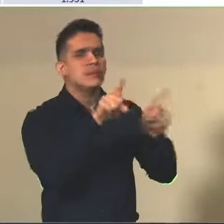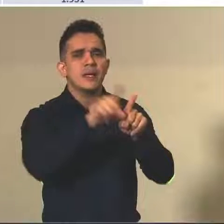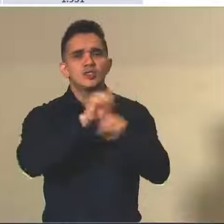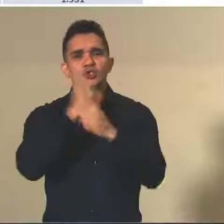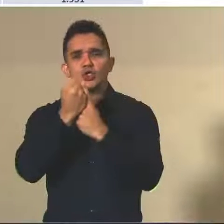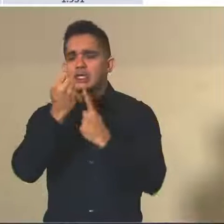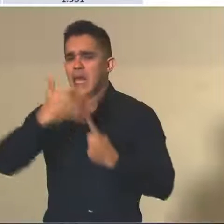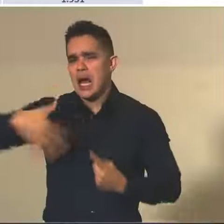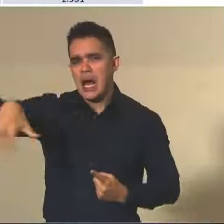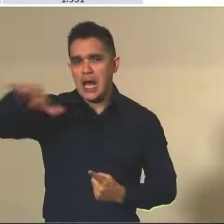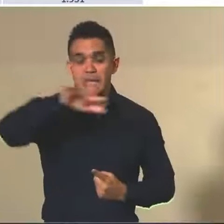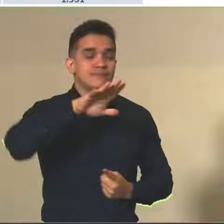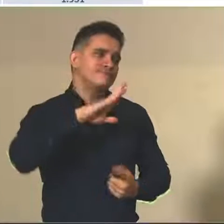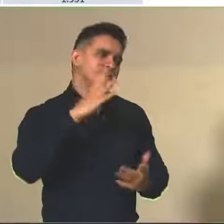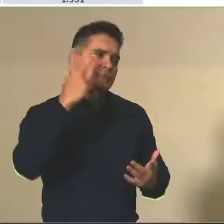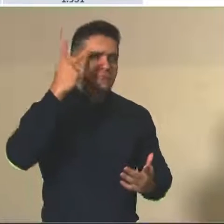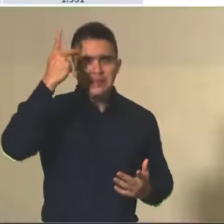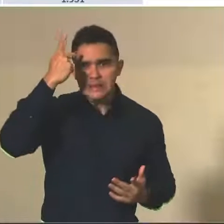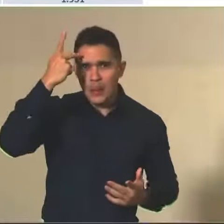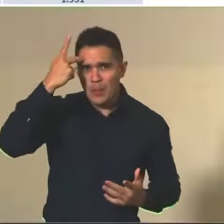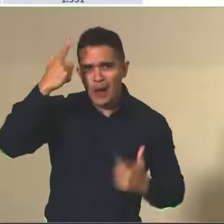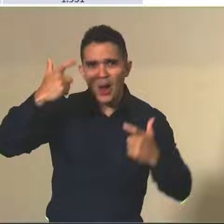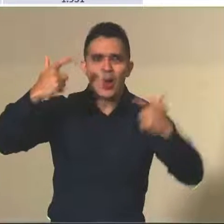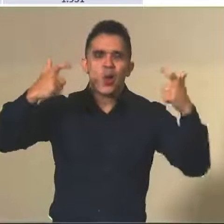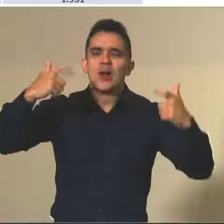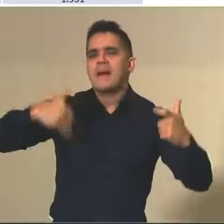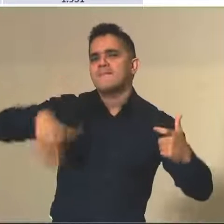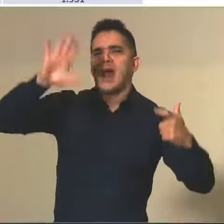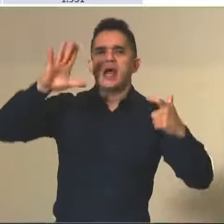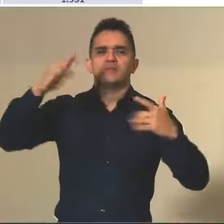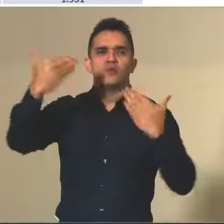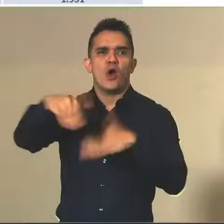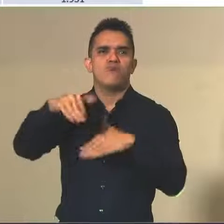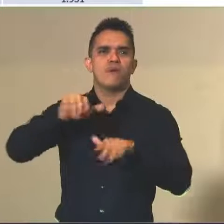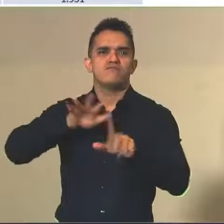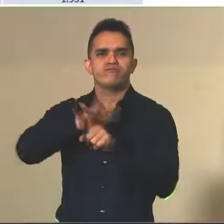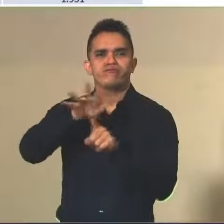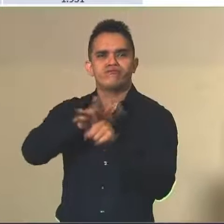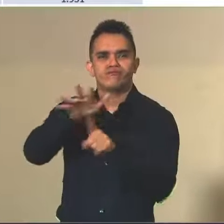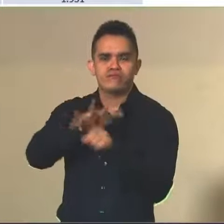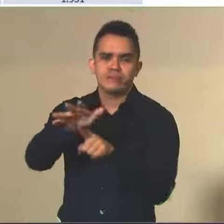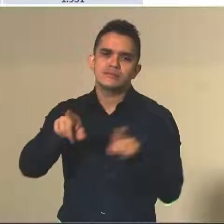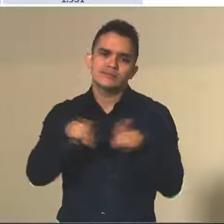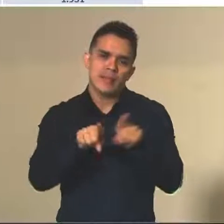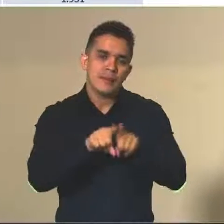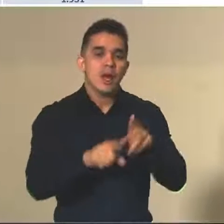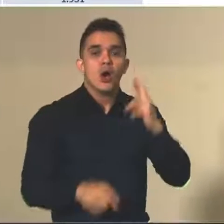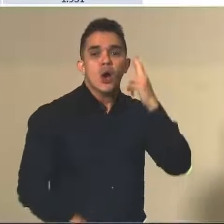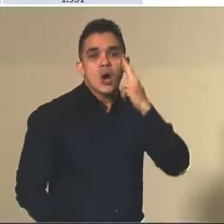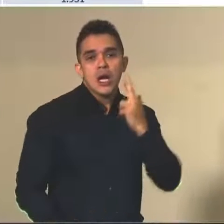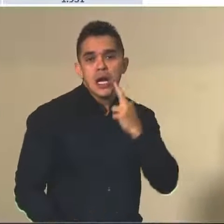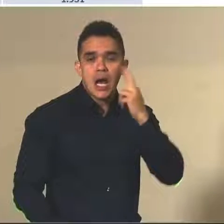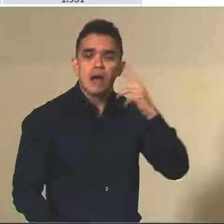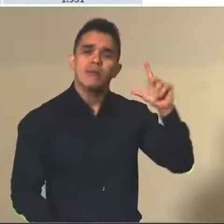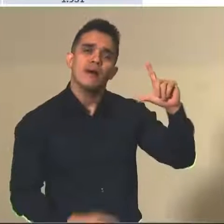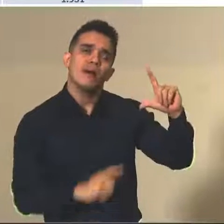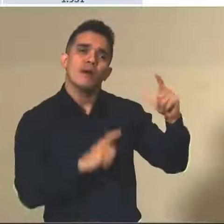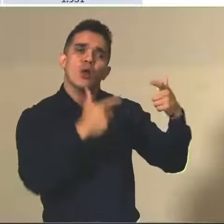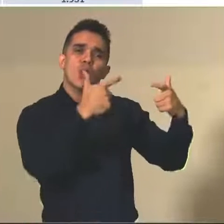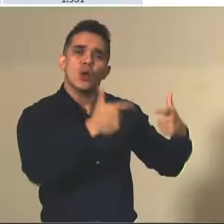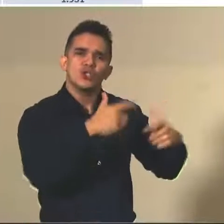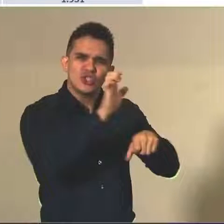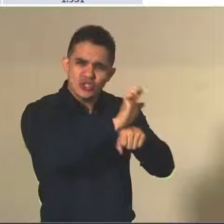Estado de São Paulo, com o maior número de locais de prova, com 20.160, e Roraima, com o menor número de provas,